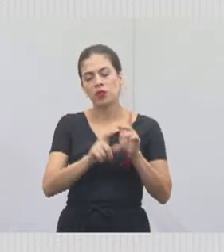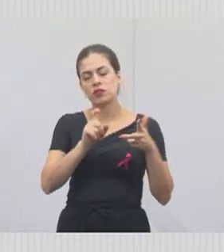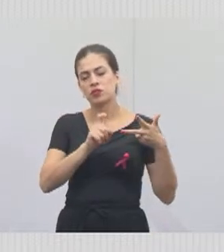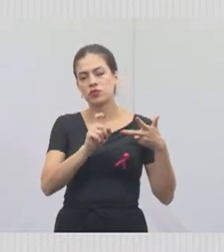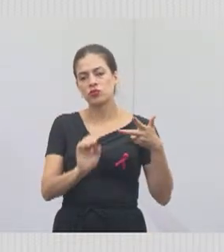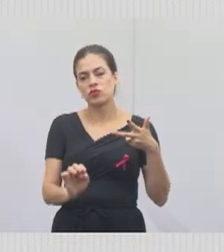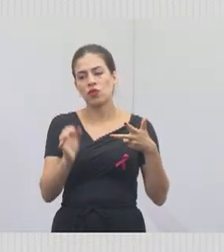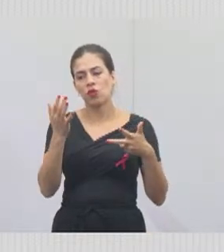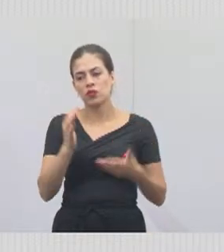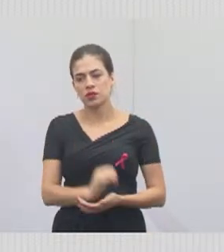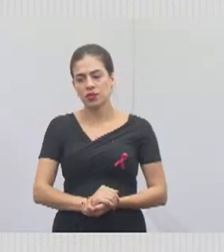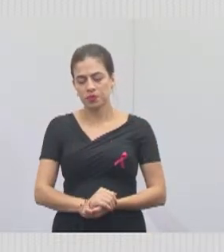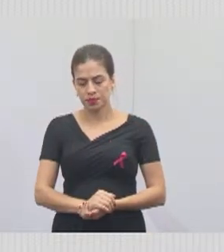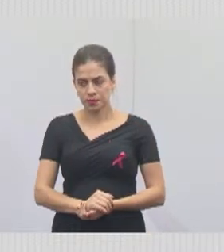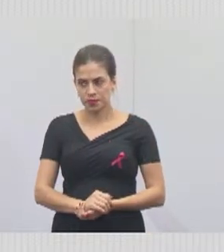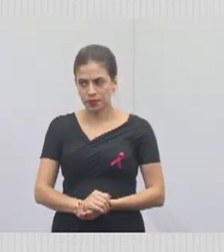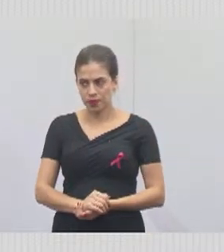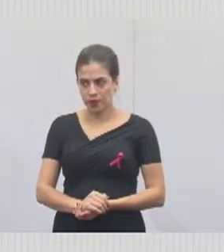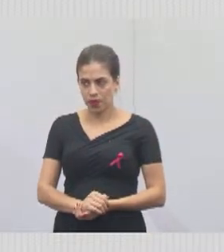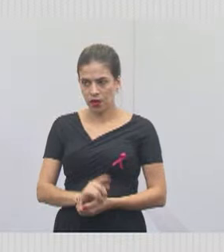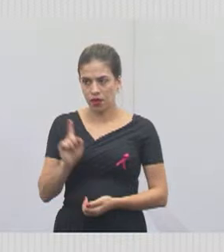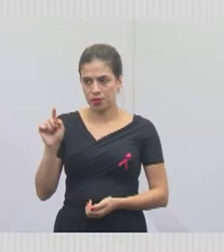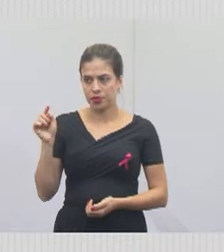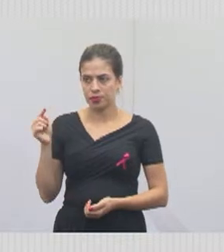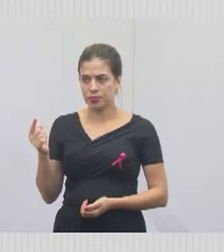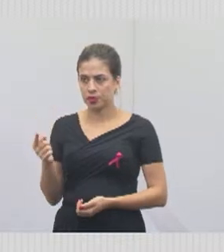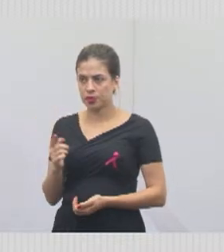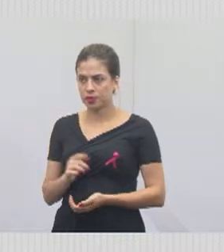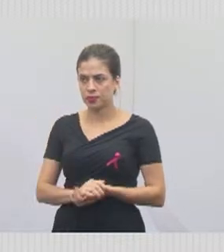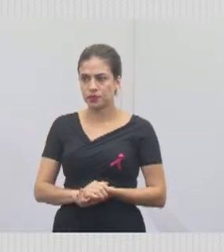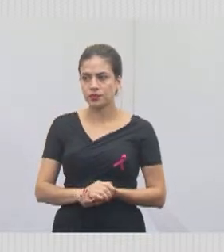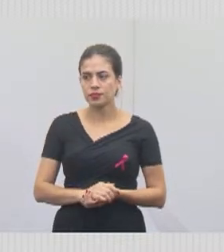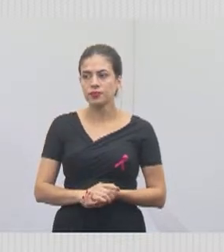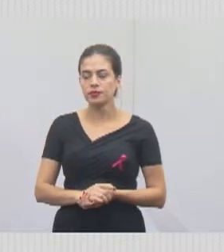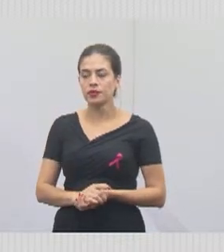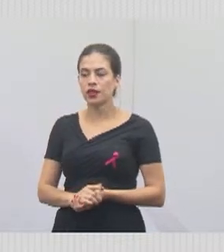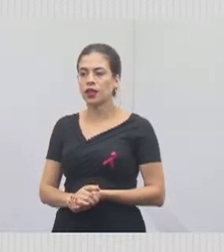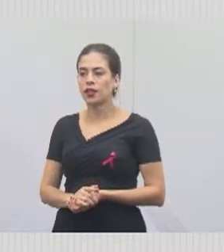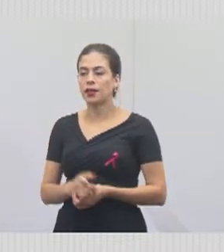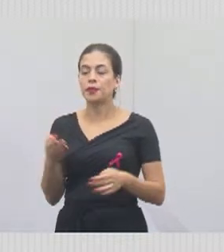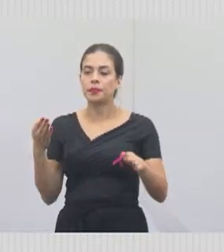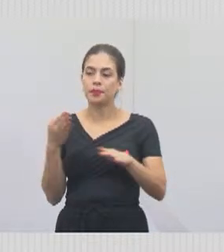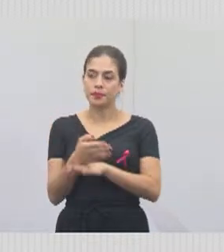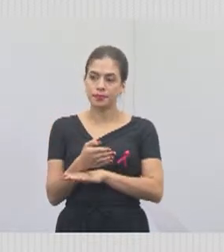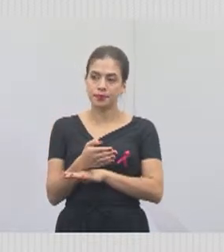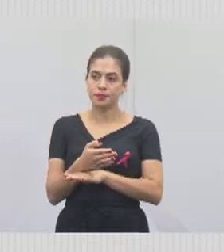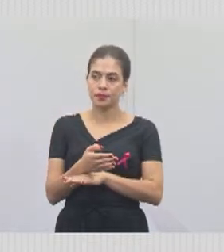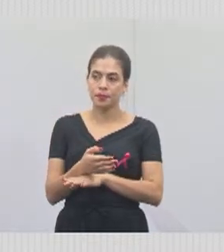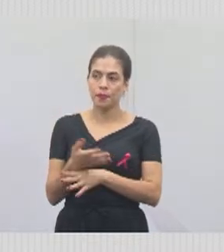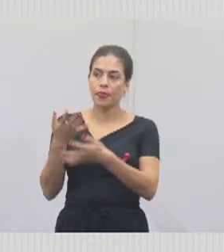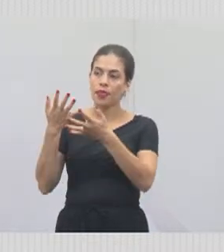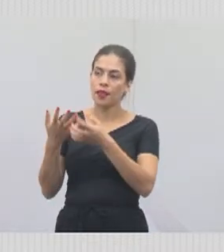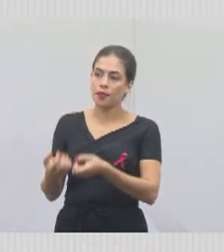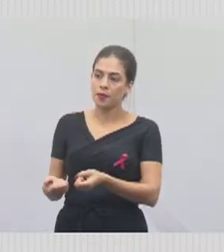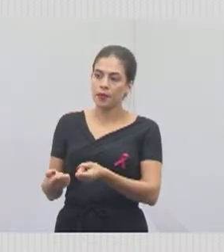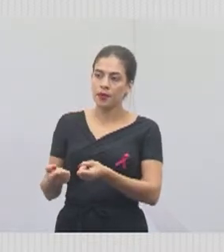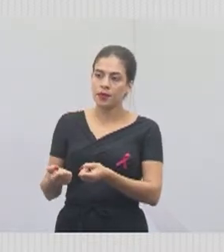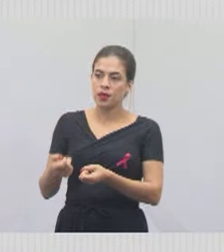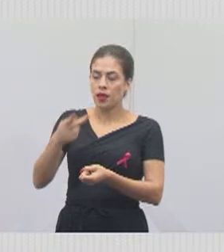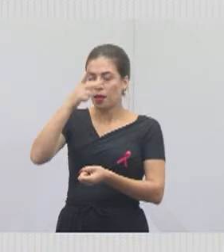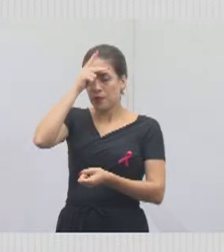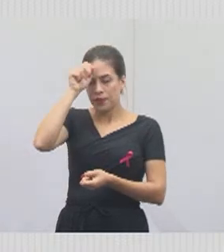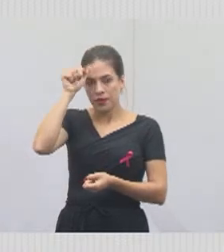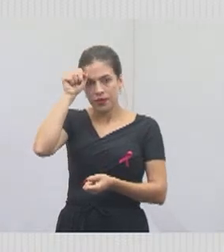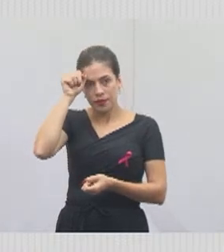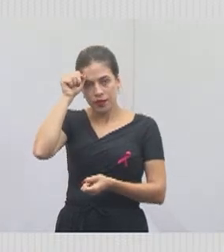Bom, o próximo slide. Nós tivemos também participando da posse dos